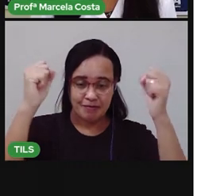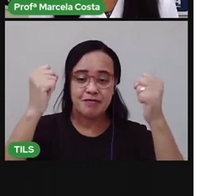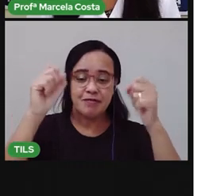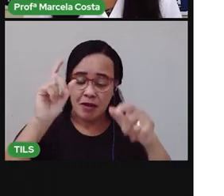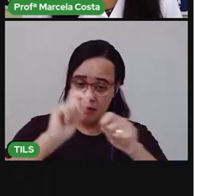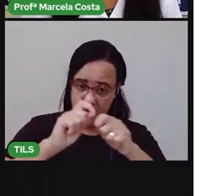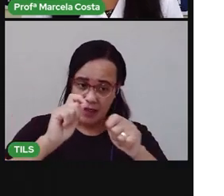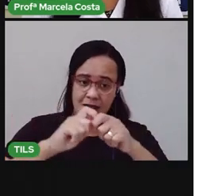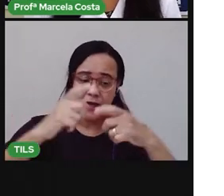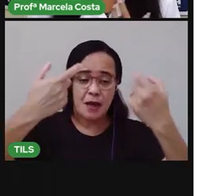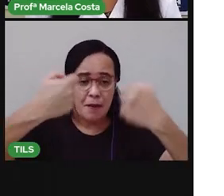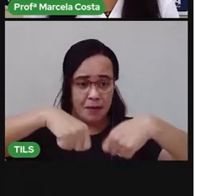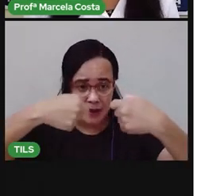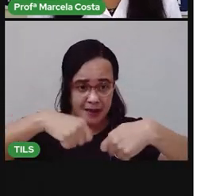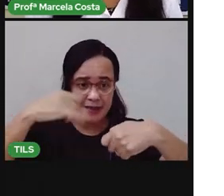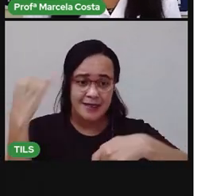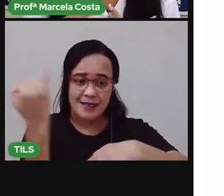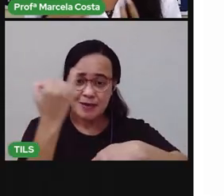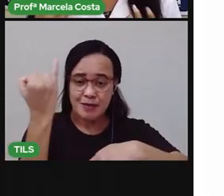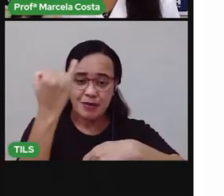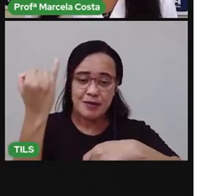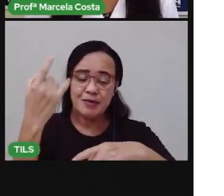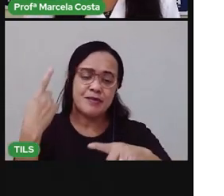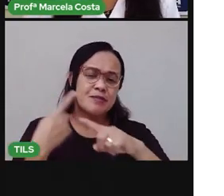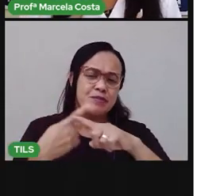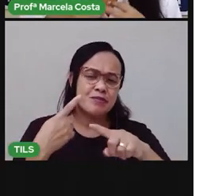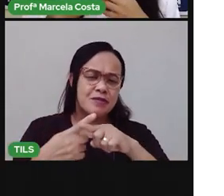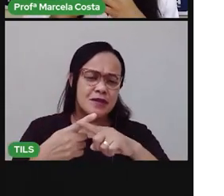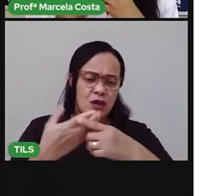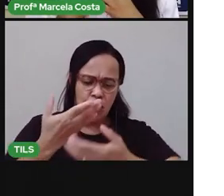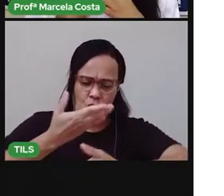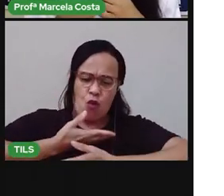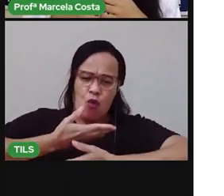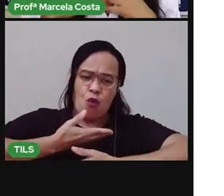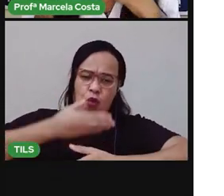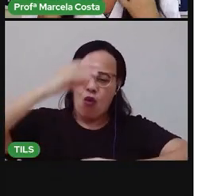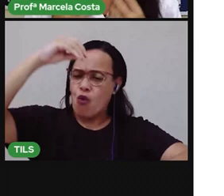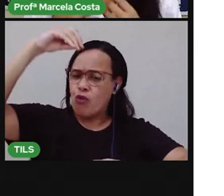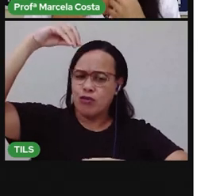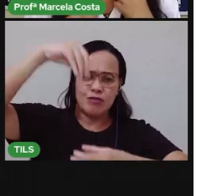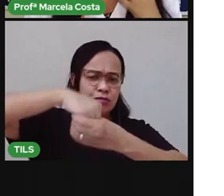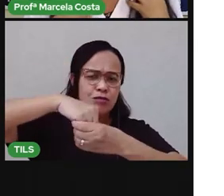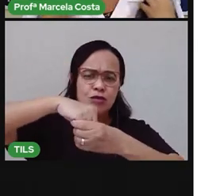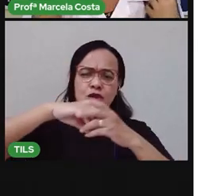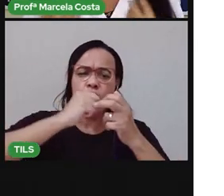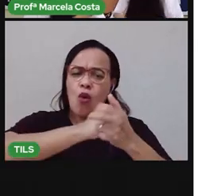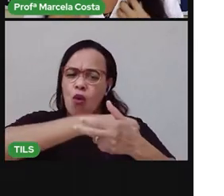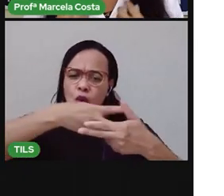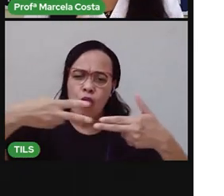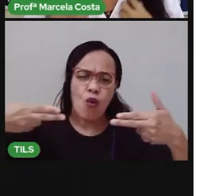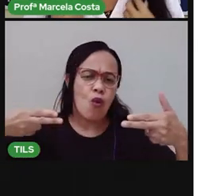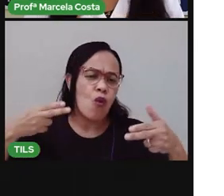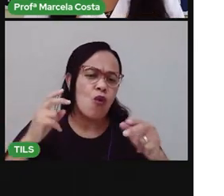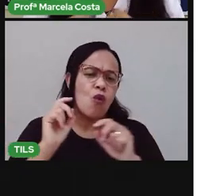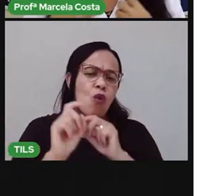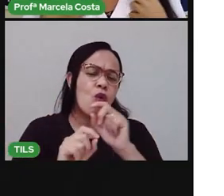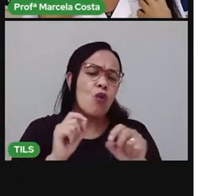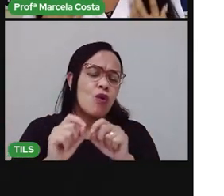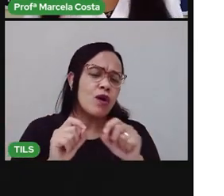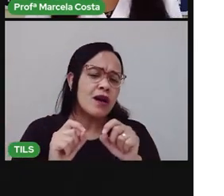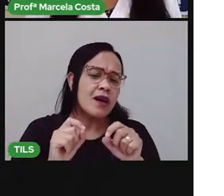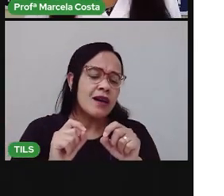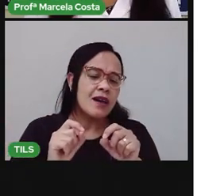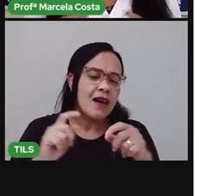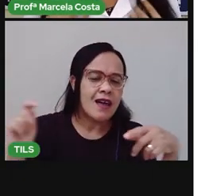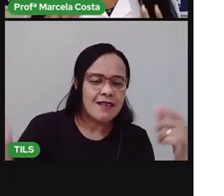física produz no nosso corpo uma série de hormônios que fazem a gente se